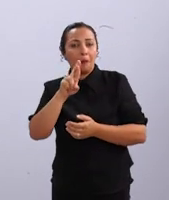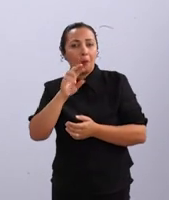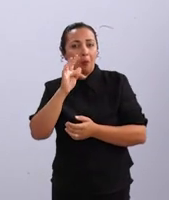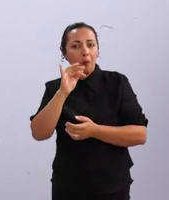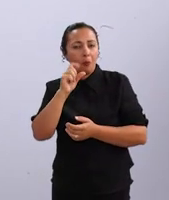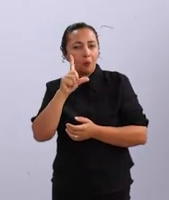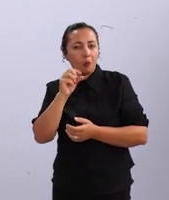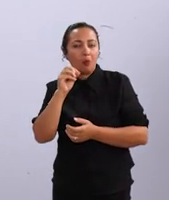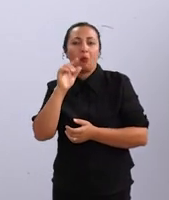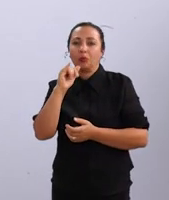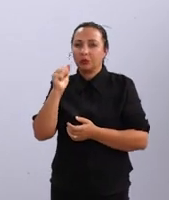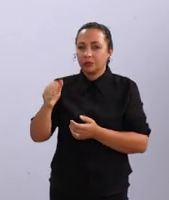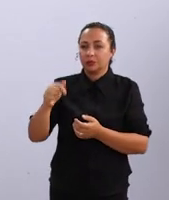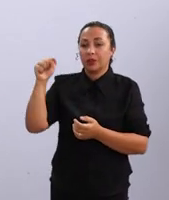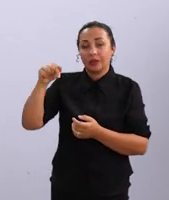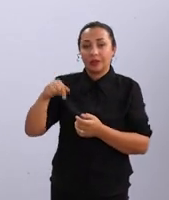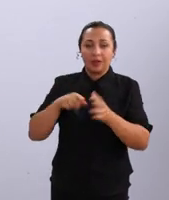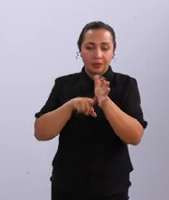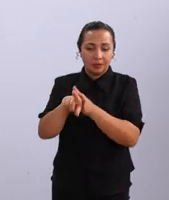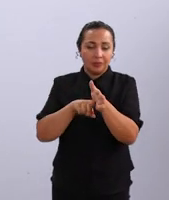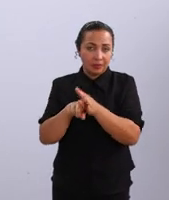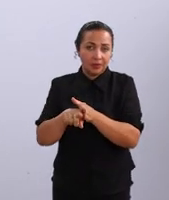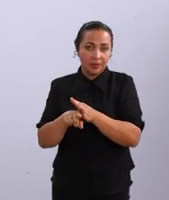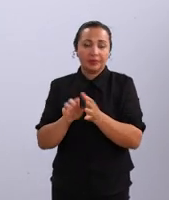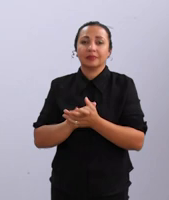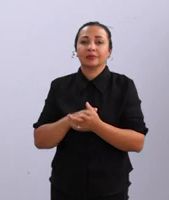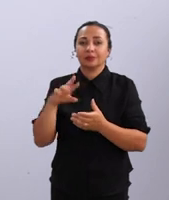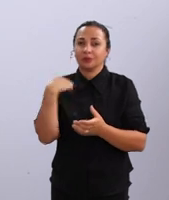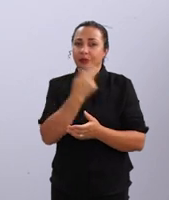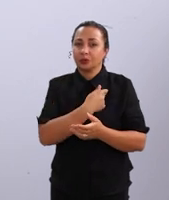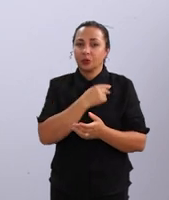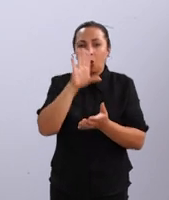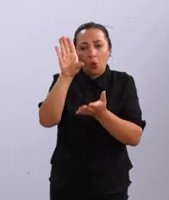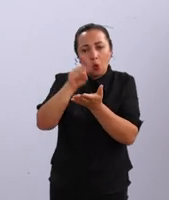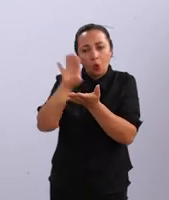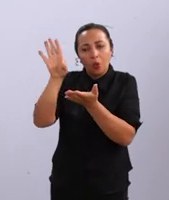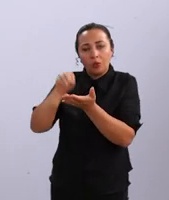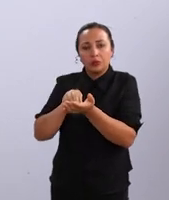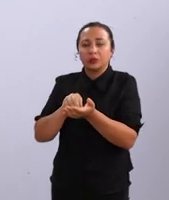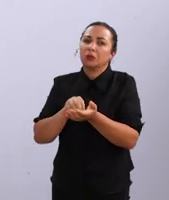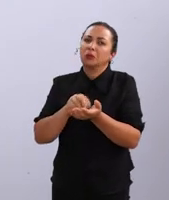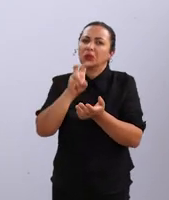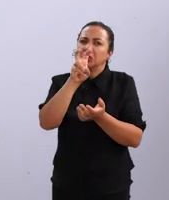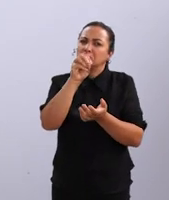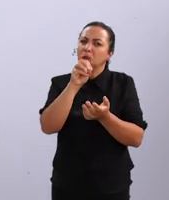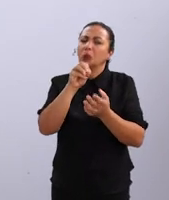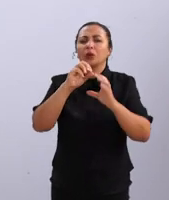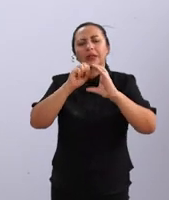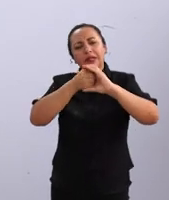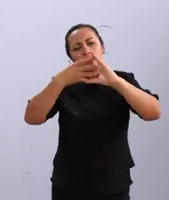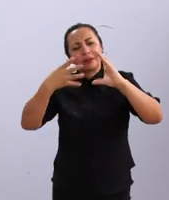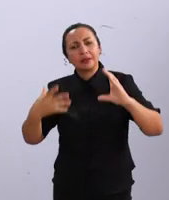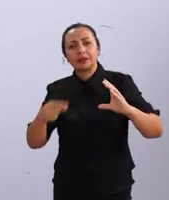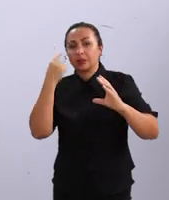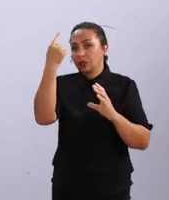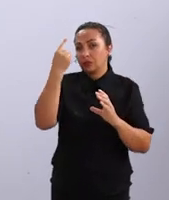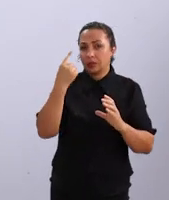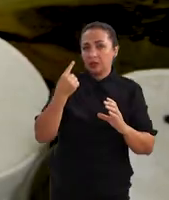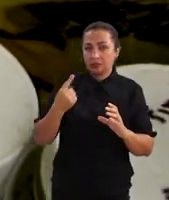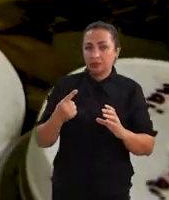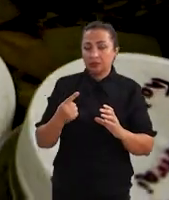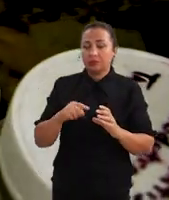nessa pesquisa em específico, nós coletamos ao menos 50 caracteres de cada